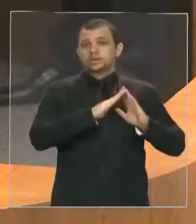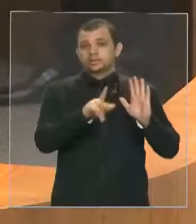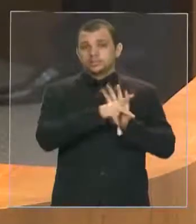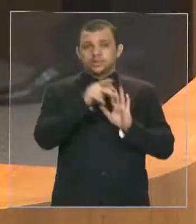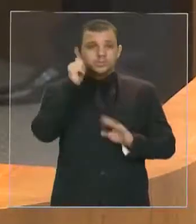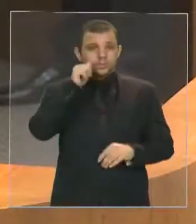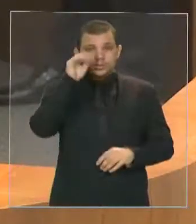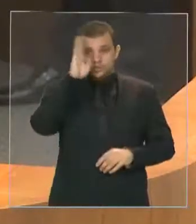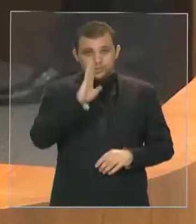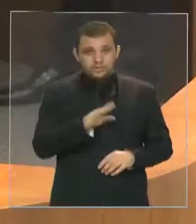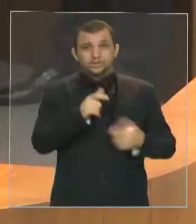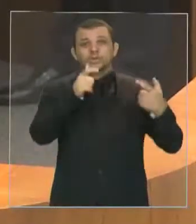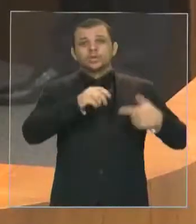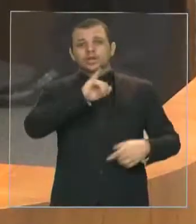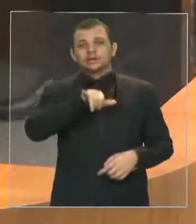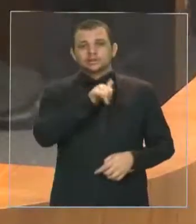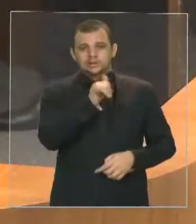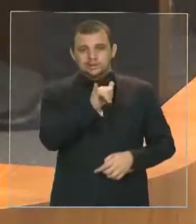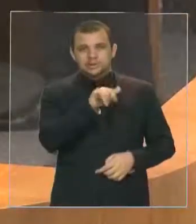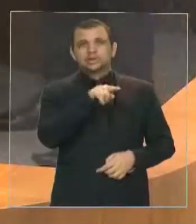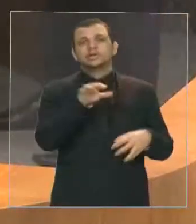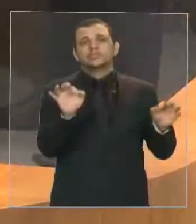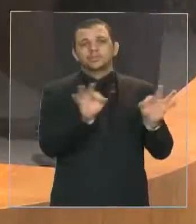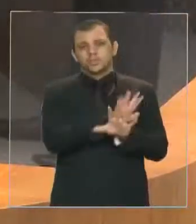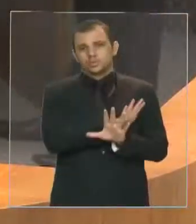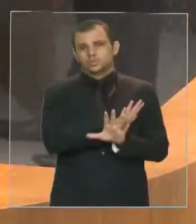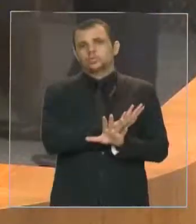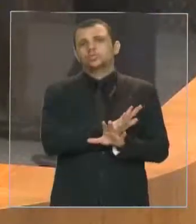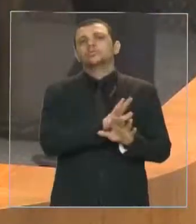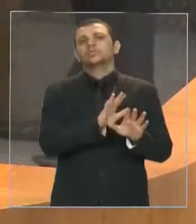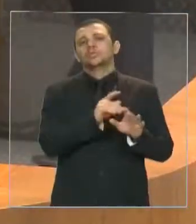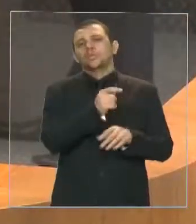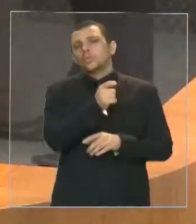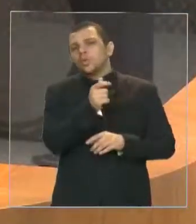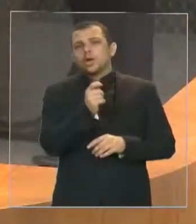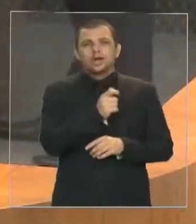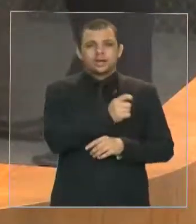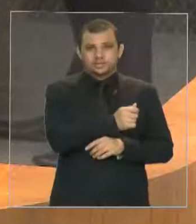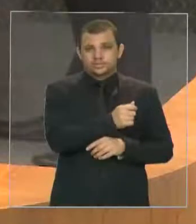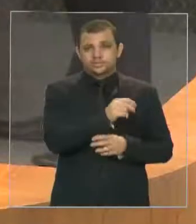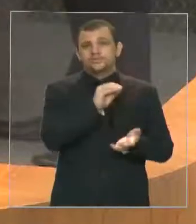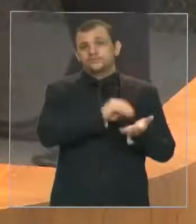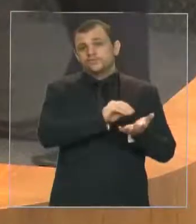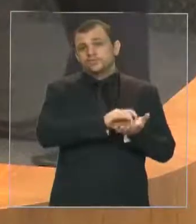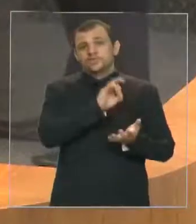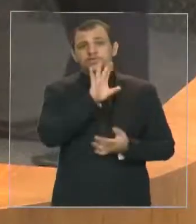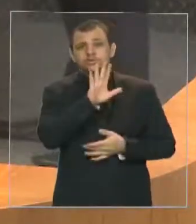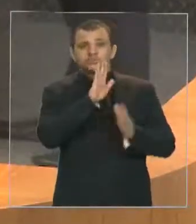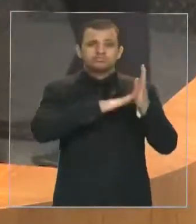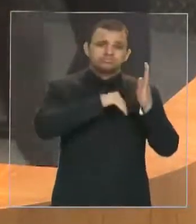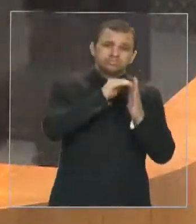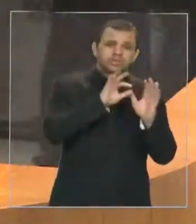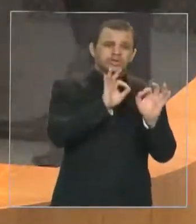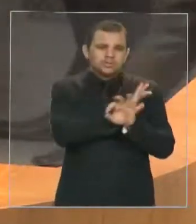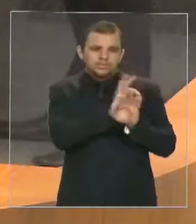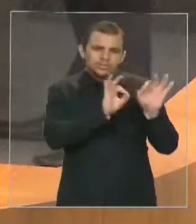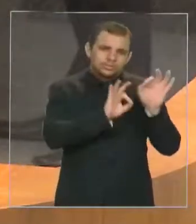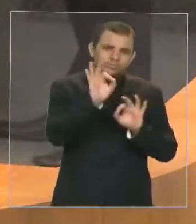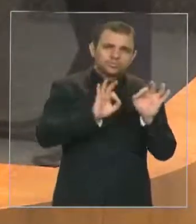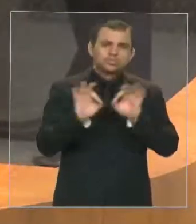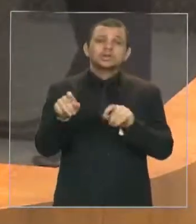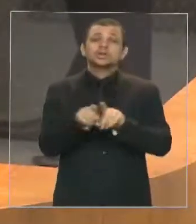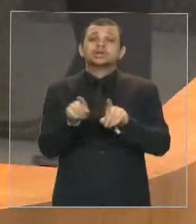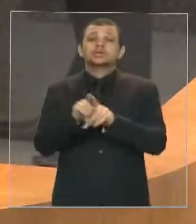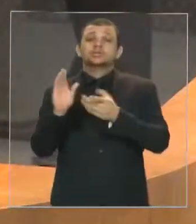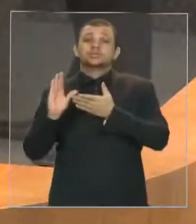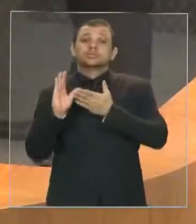encontra-se parcialmente concluída com pendências estruturais e de acabamento e de repasse de recursos do governo federal